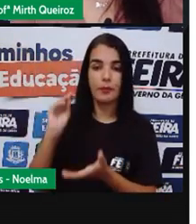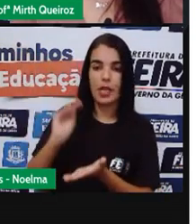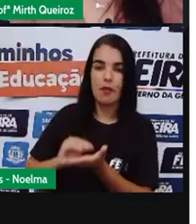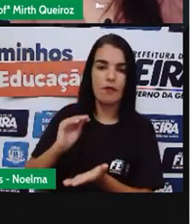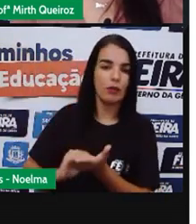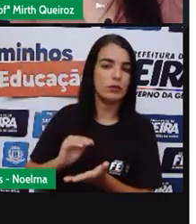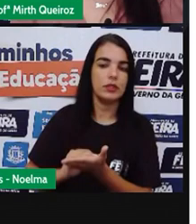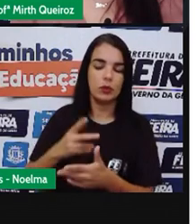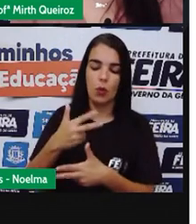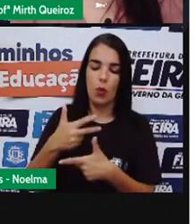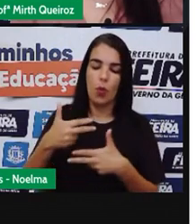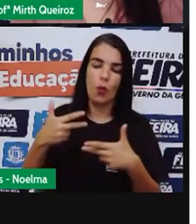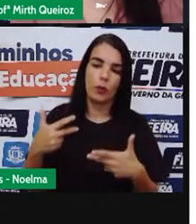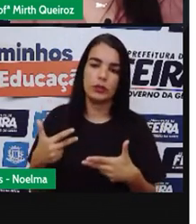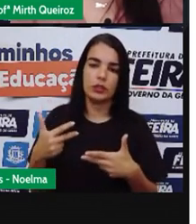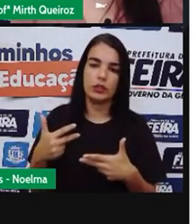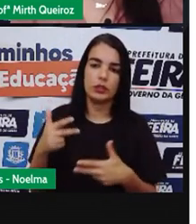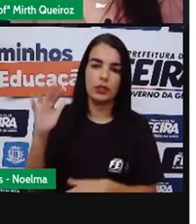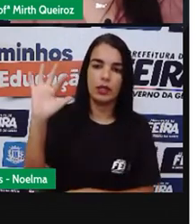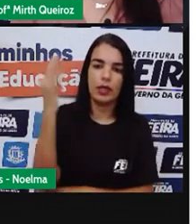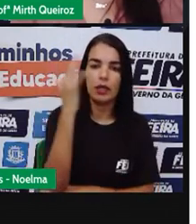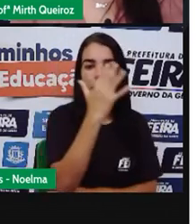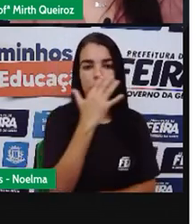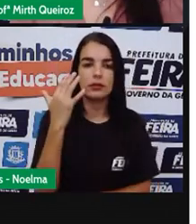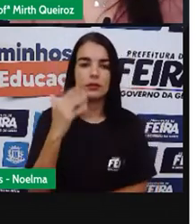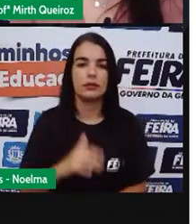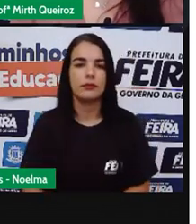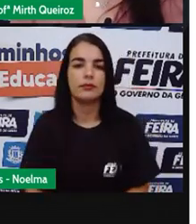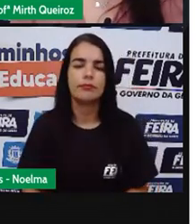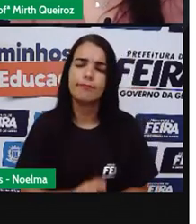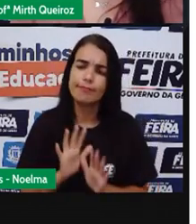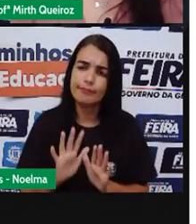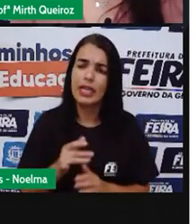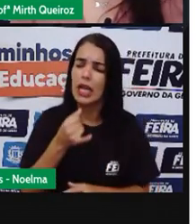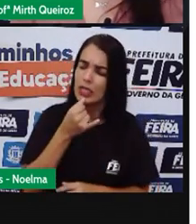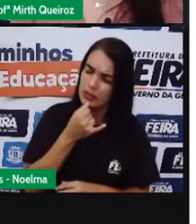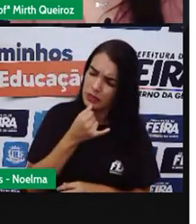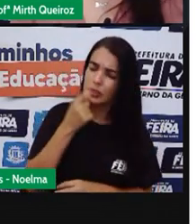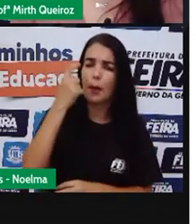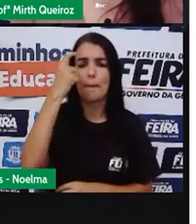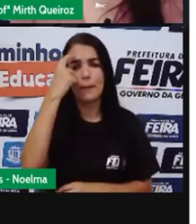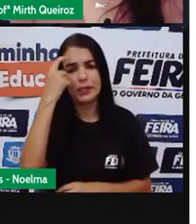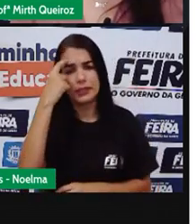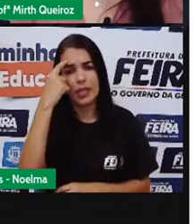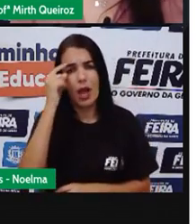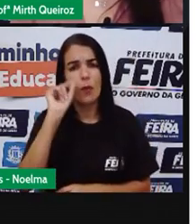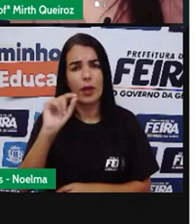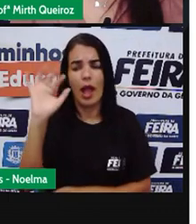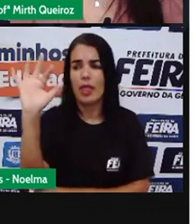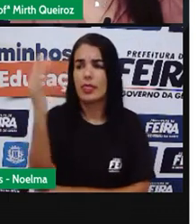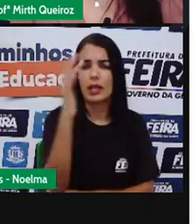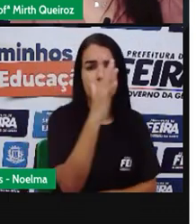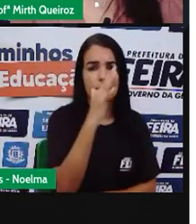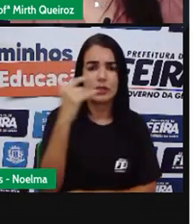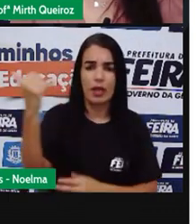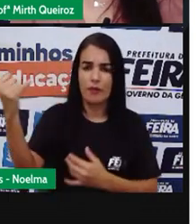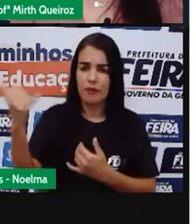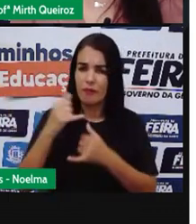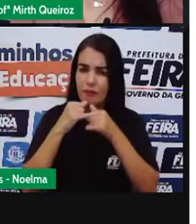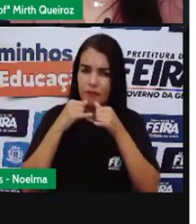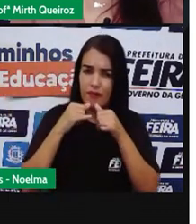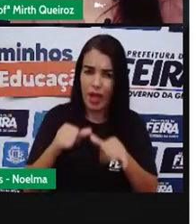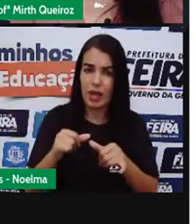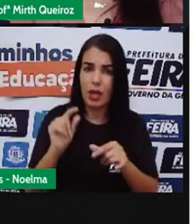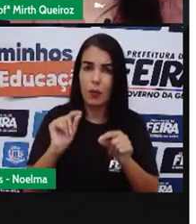Maltratar Da natureza É triste pensar Que a natureza Fala E que o gênero